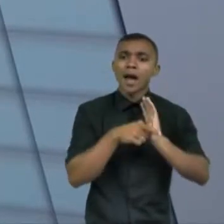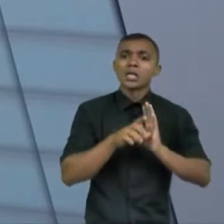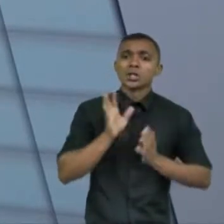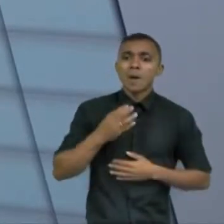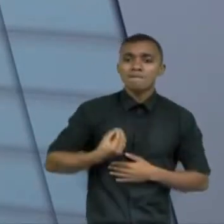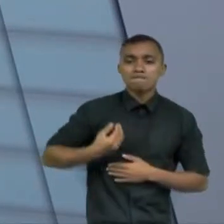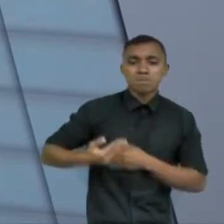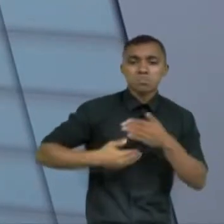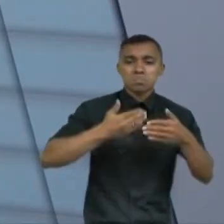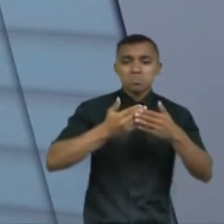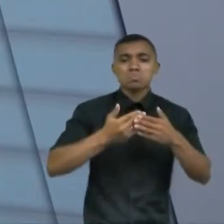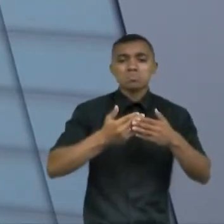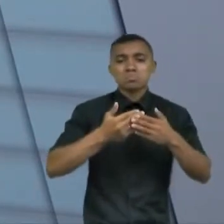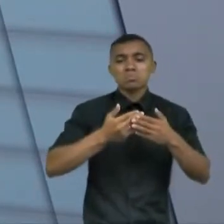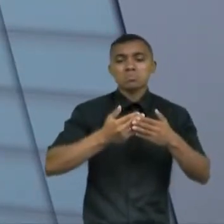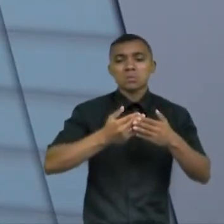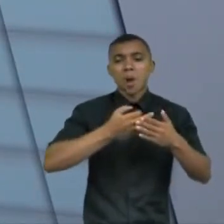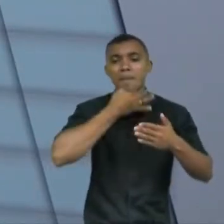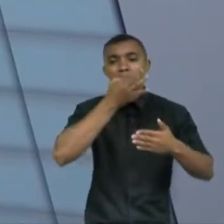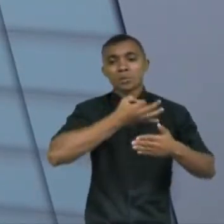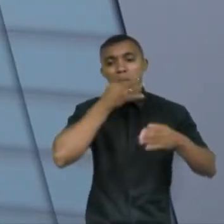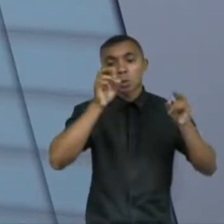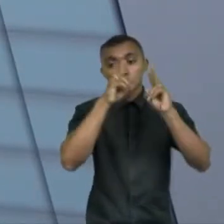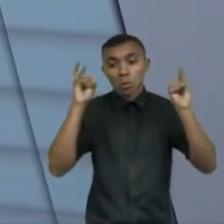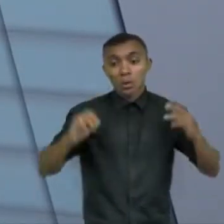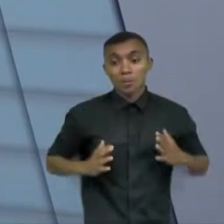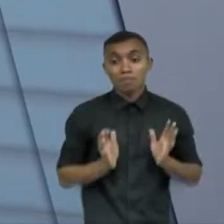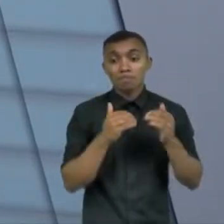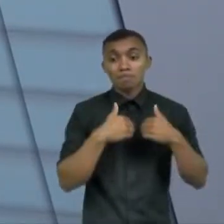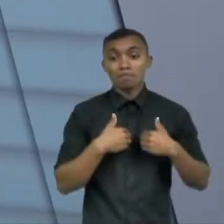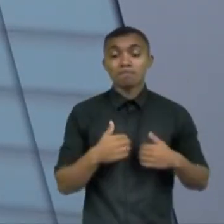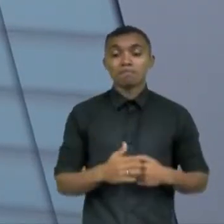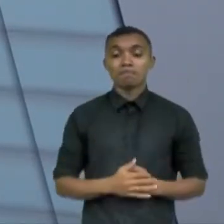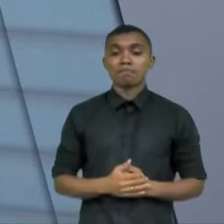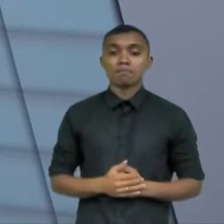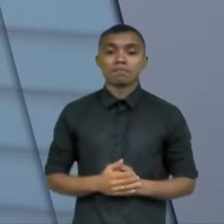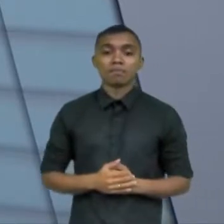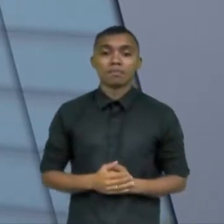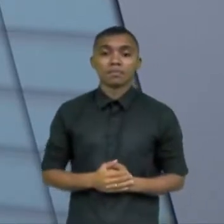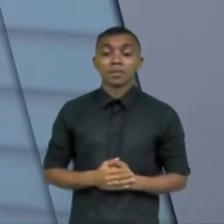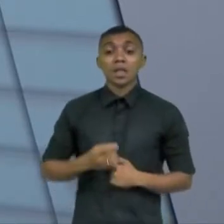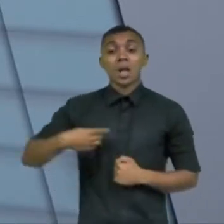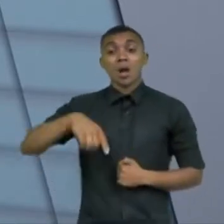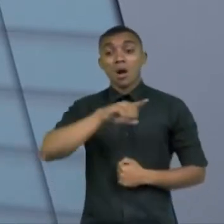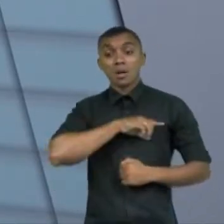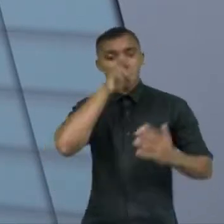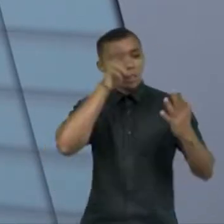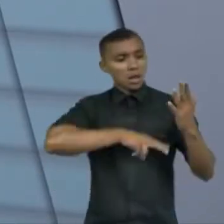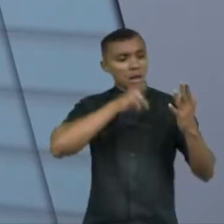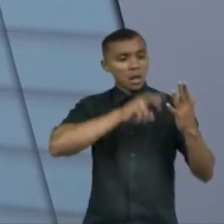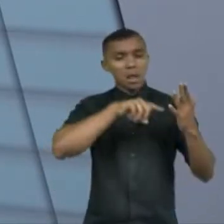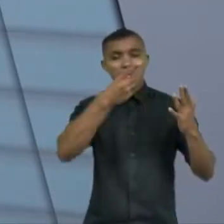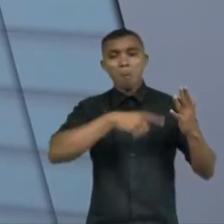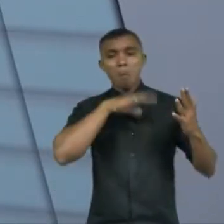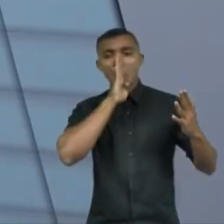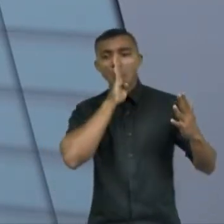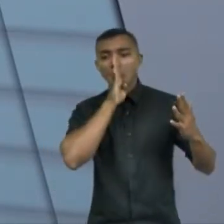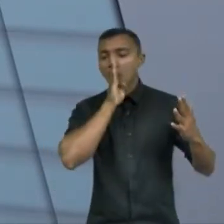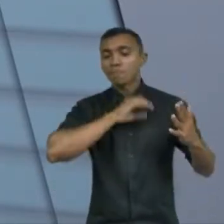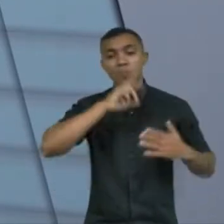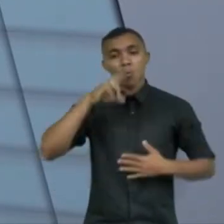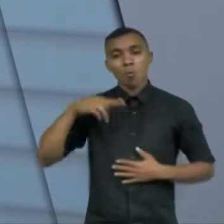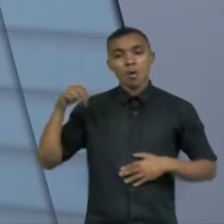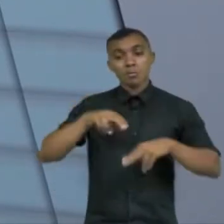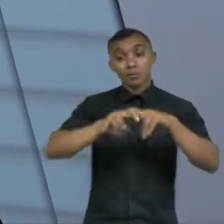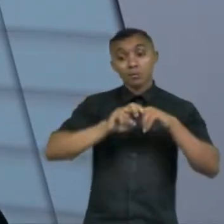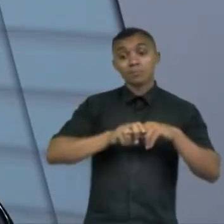para falar sobre o assunto e ele conclui o prefácio dele nenhum de nós será o mesmo após a leitura Danilo Fontenelle Sampaio